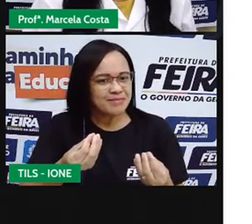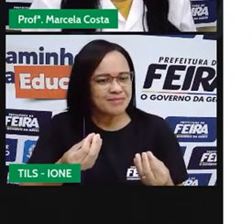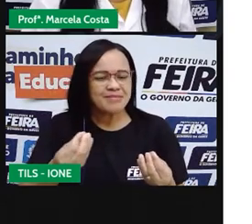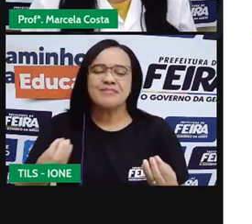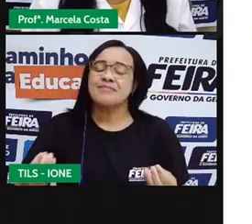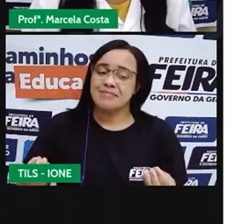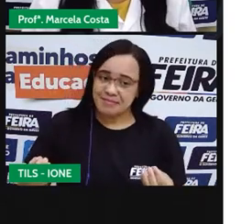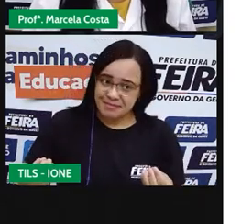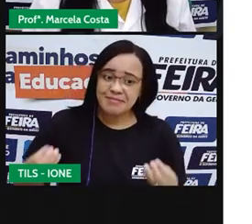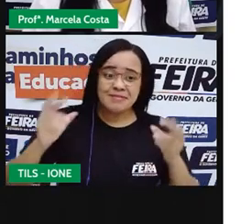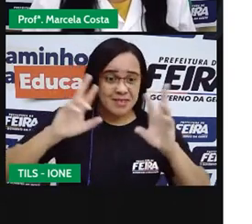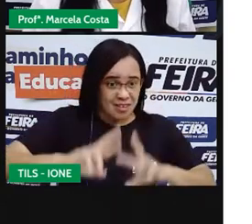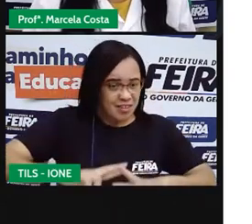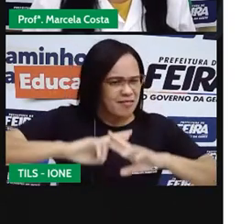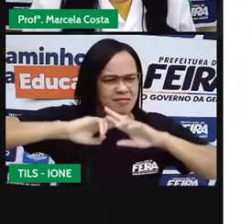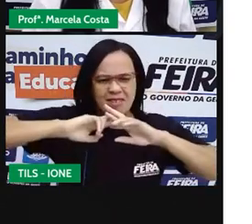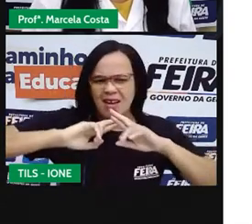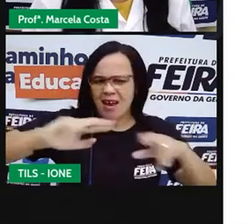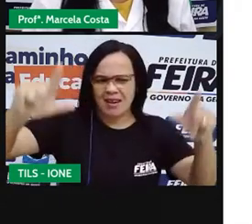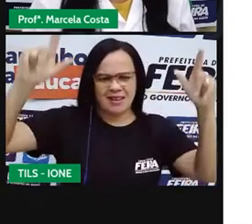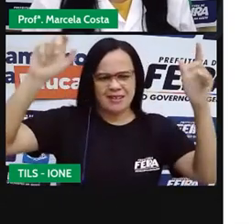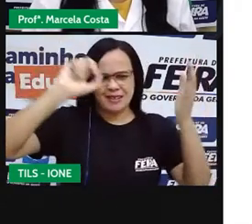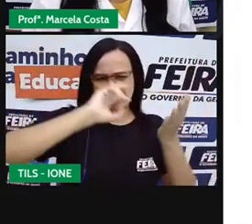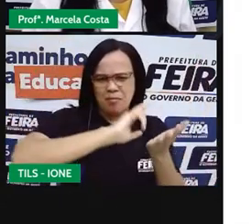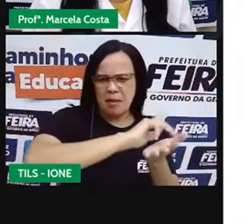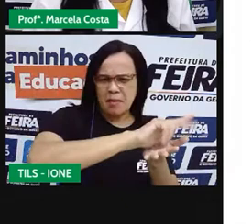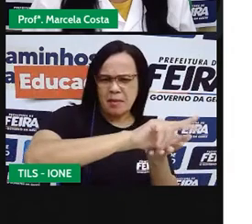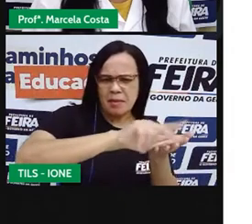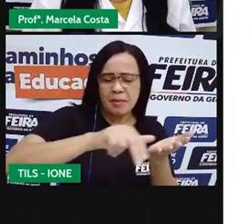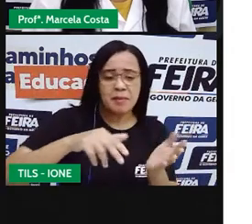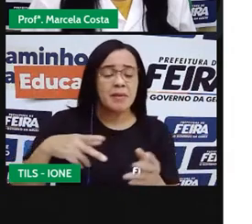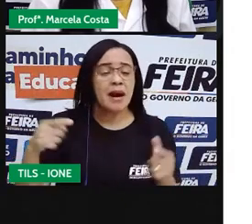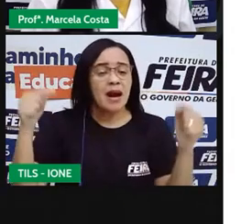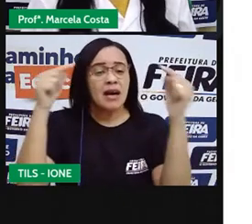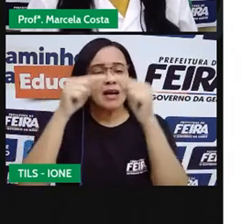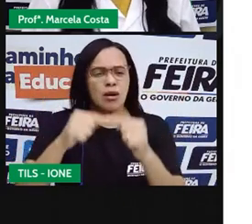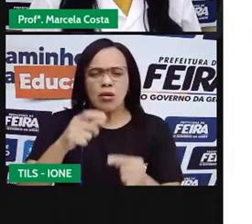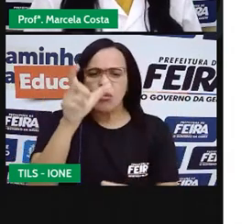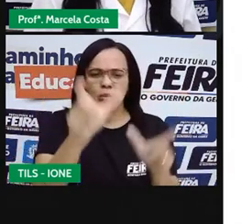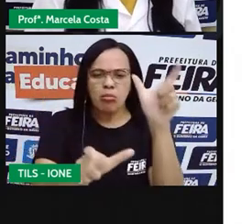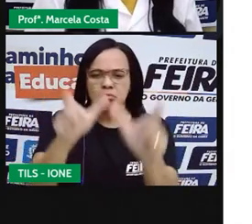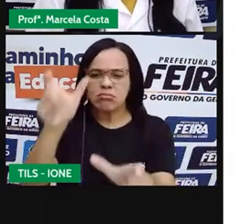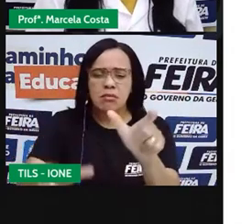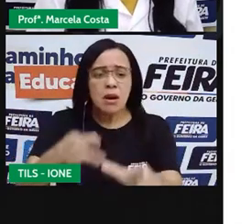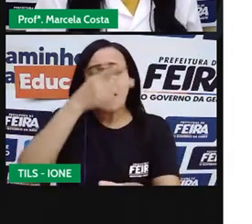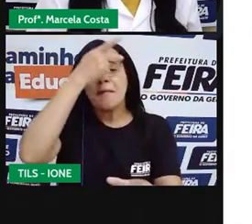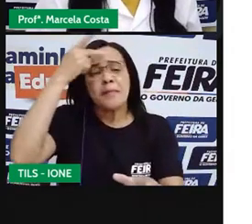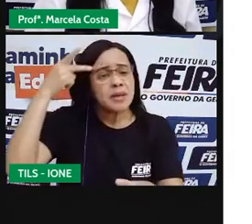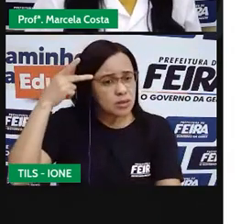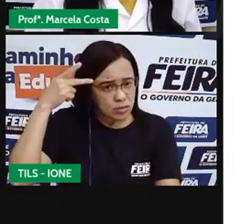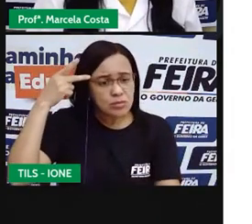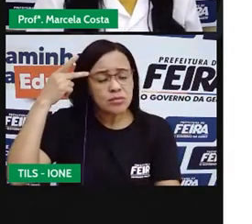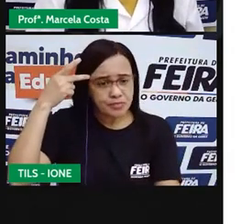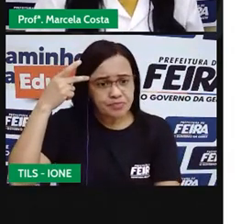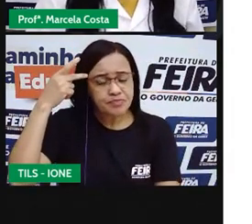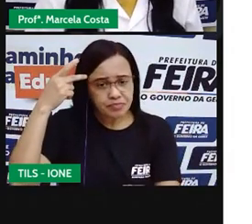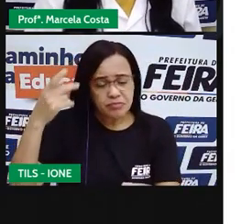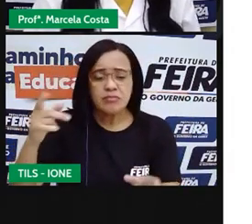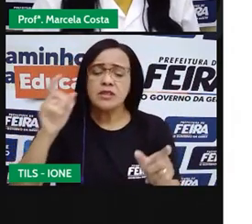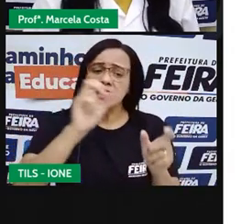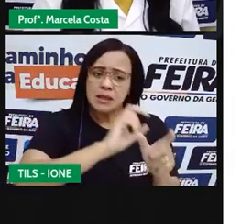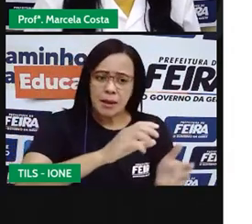Eles são diferentes, não é isso? Assim também são as pessoas. Cada um com uma identidade, uma